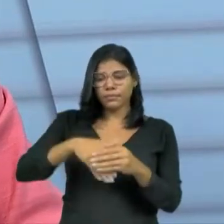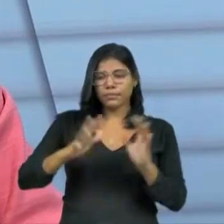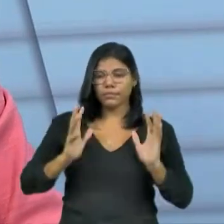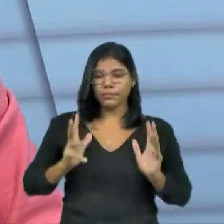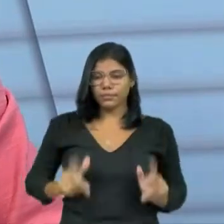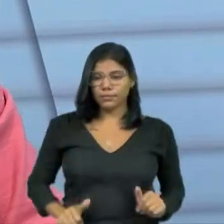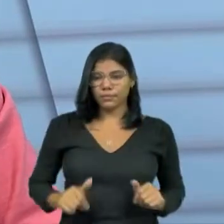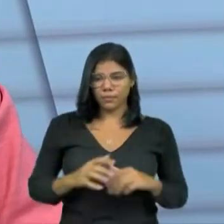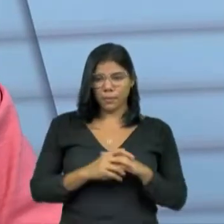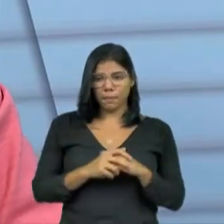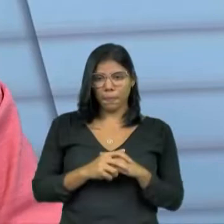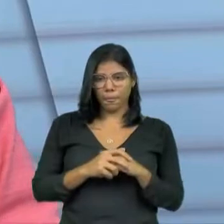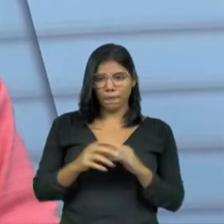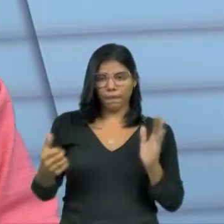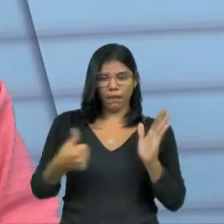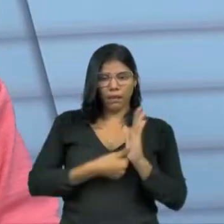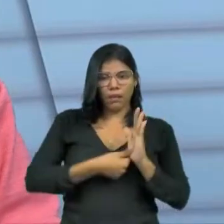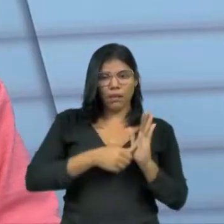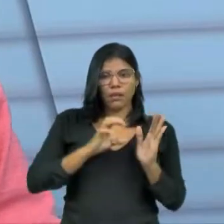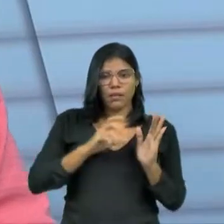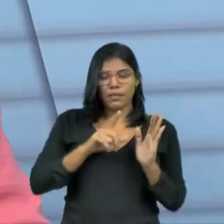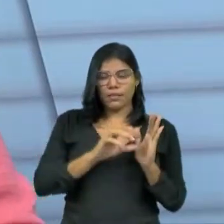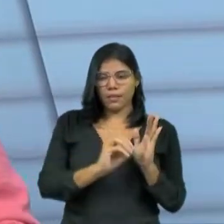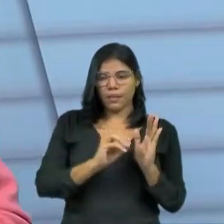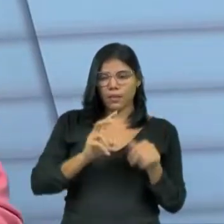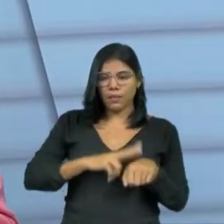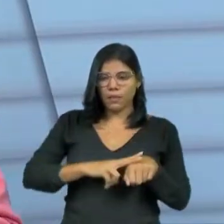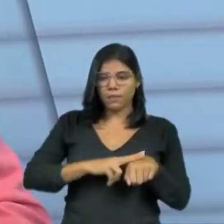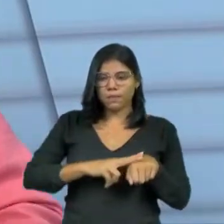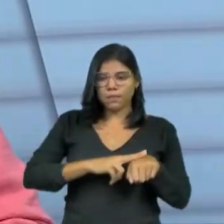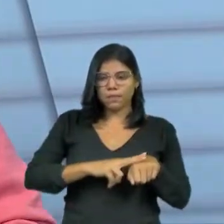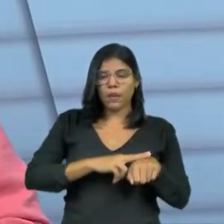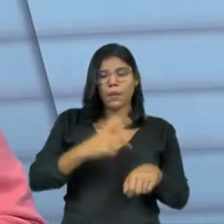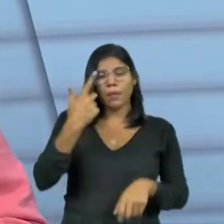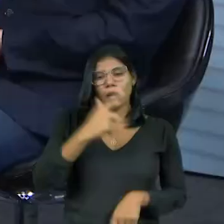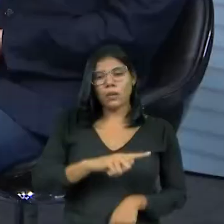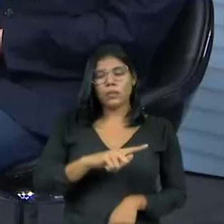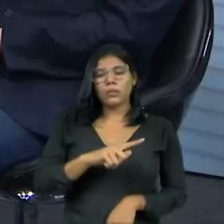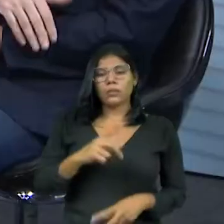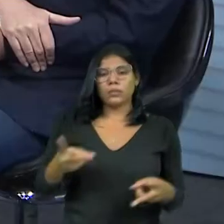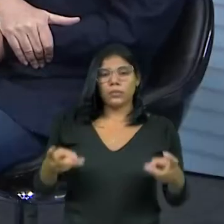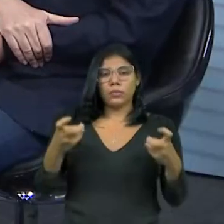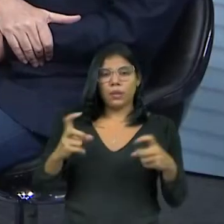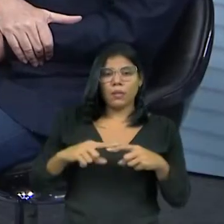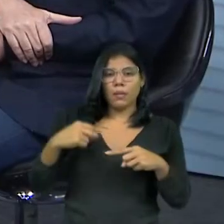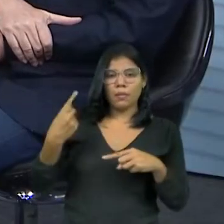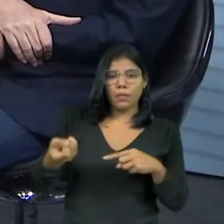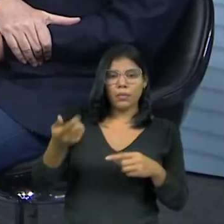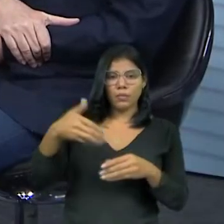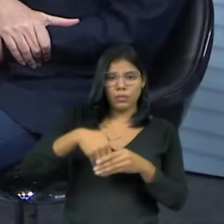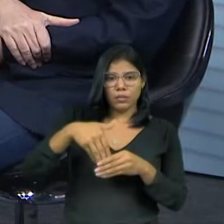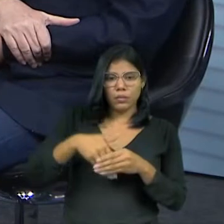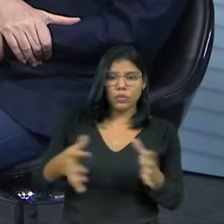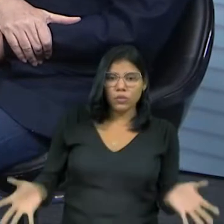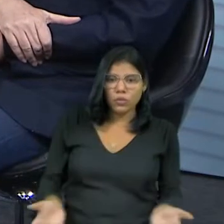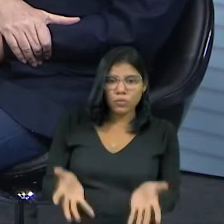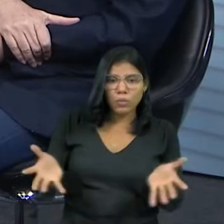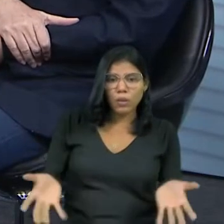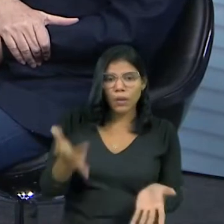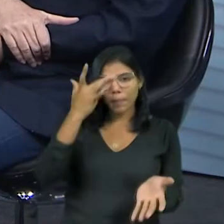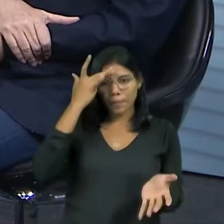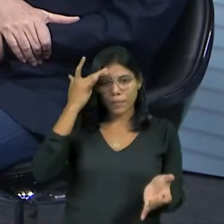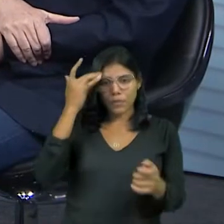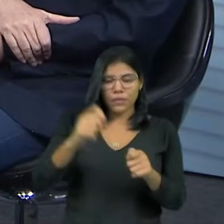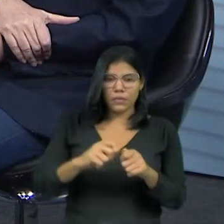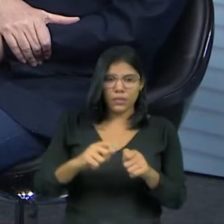Legal. Com um selo verde. Legal. Até para a gente poder identificar... a próxima eleição, né? Isso, estimular os candidatos a fazerem